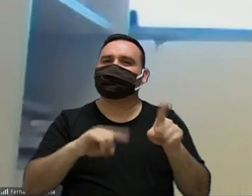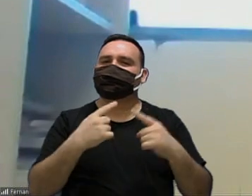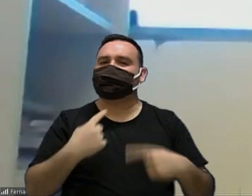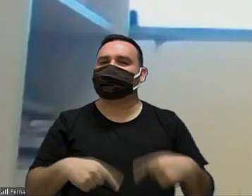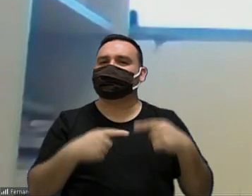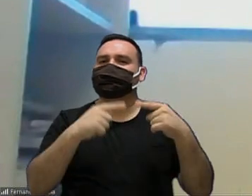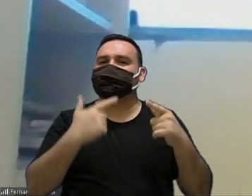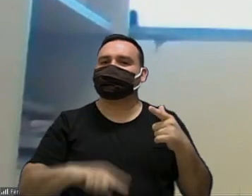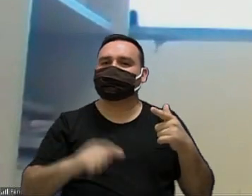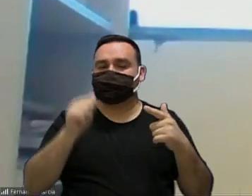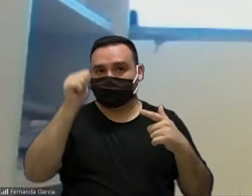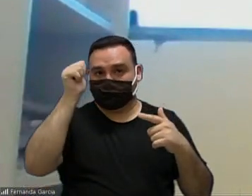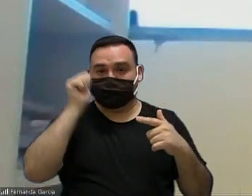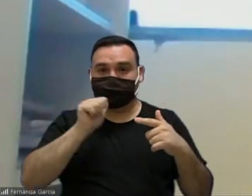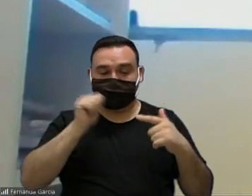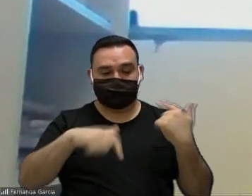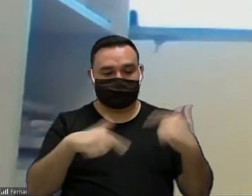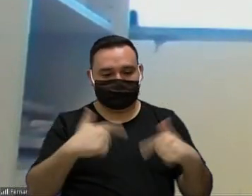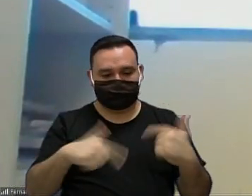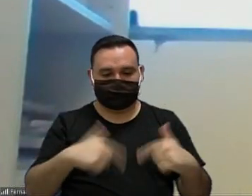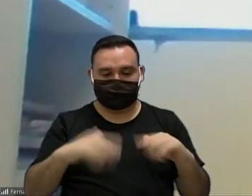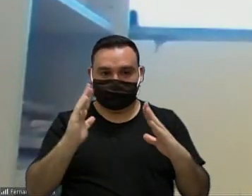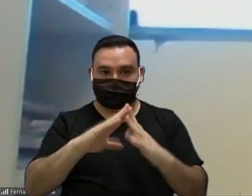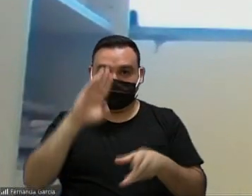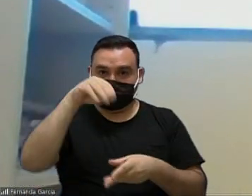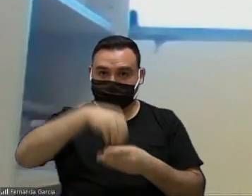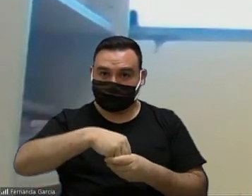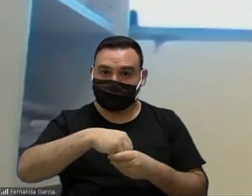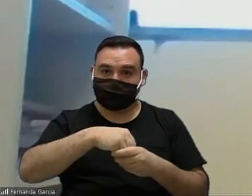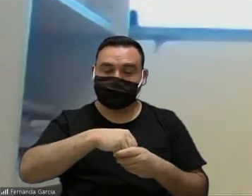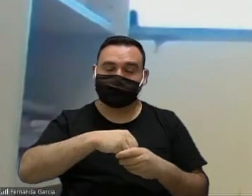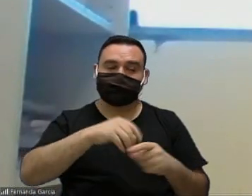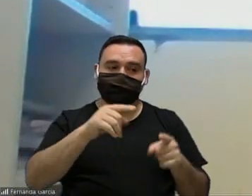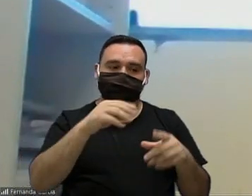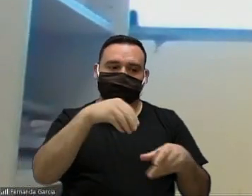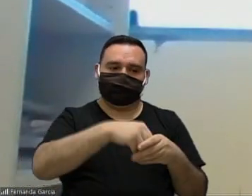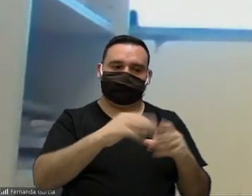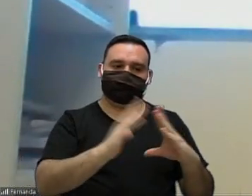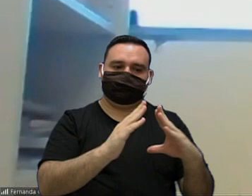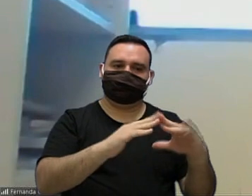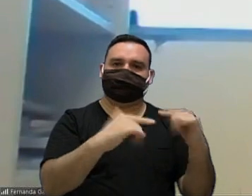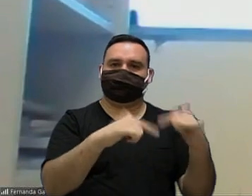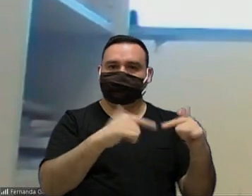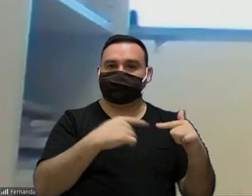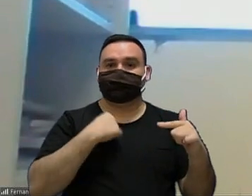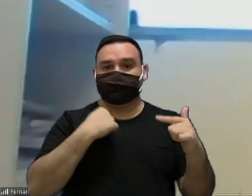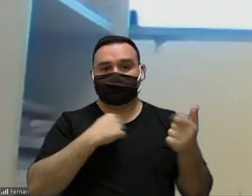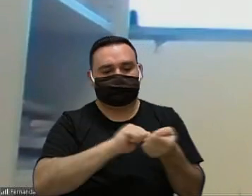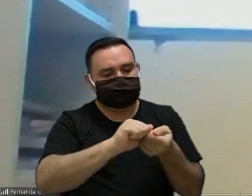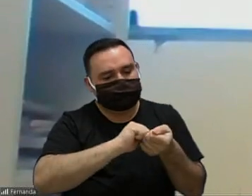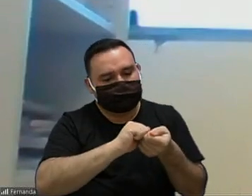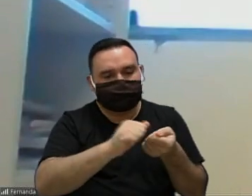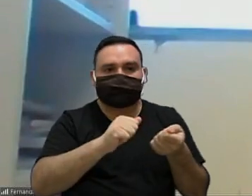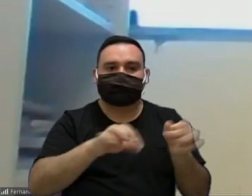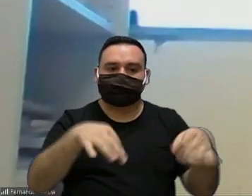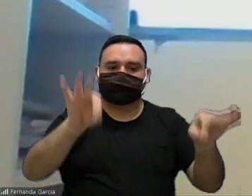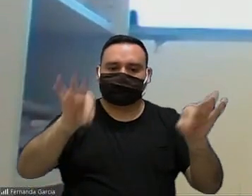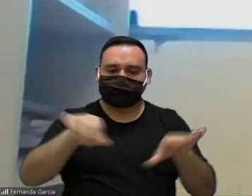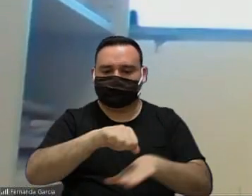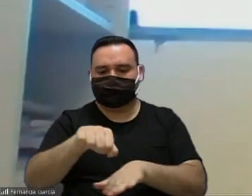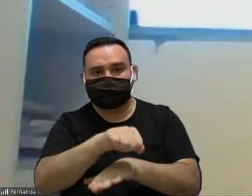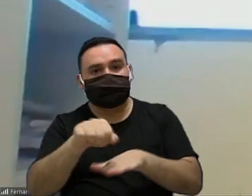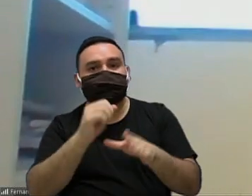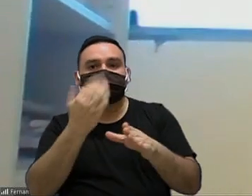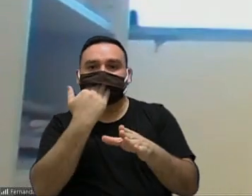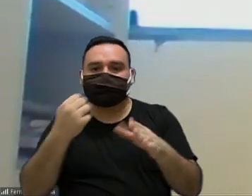debate das trabalhadoras domésticas né que estão em suas residências que lavam a roupa passam que fazem essa